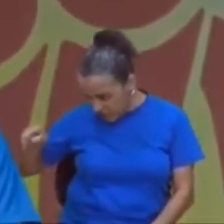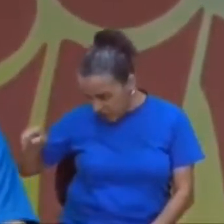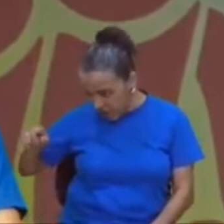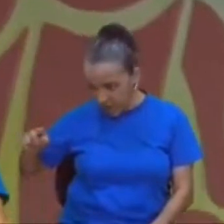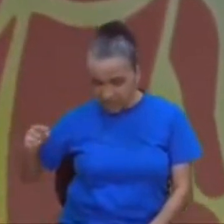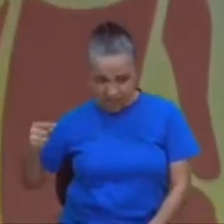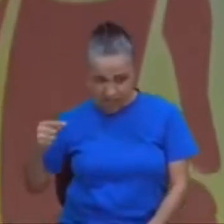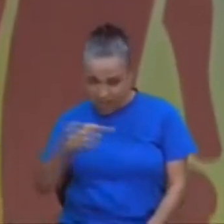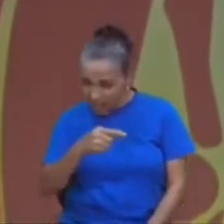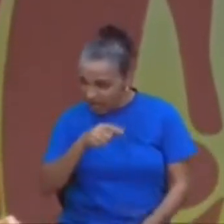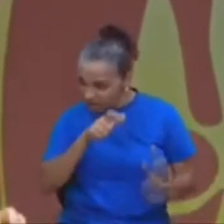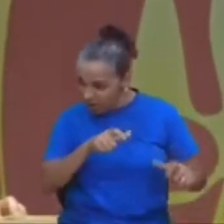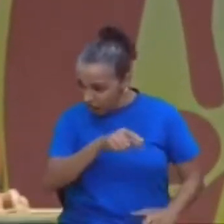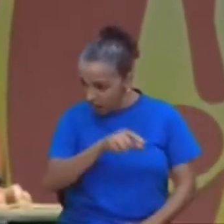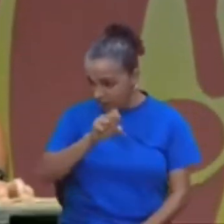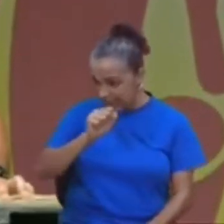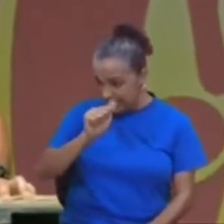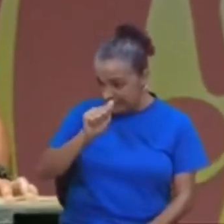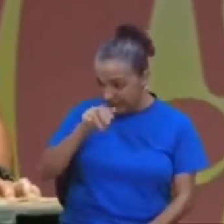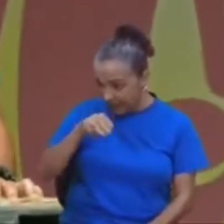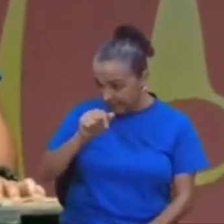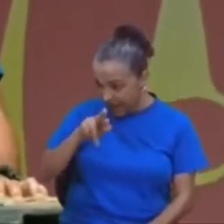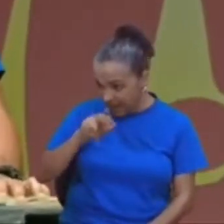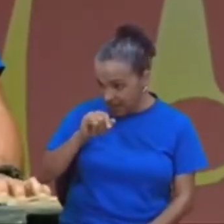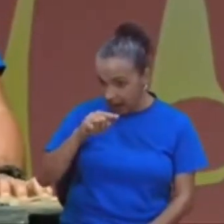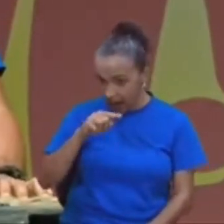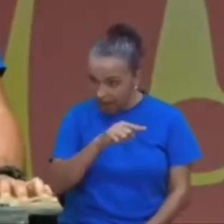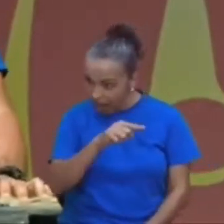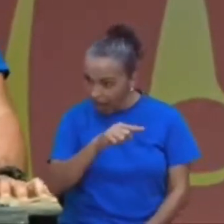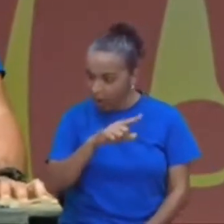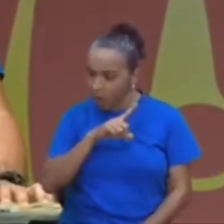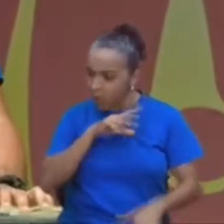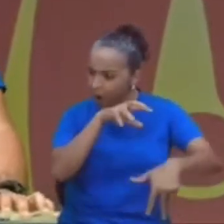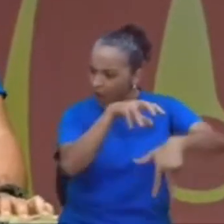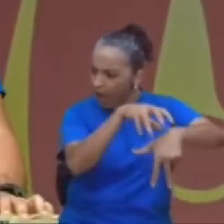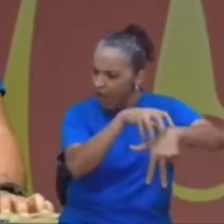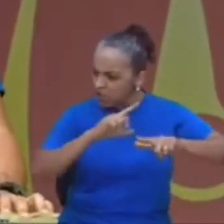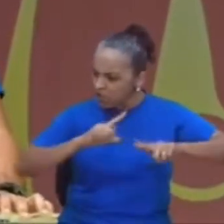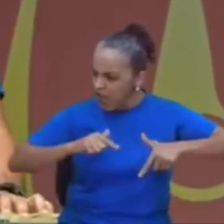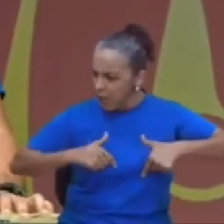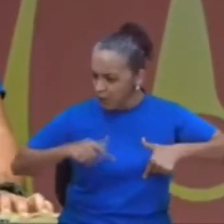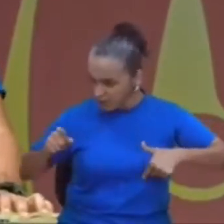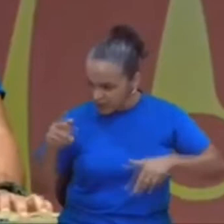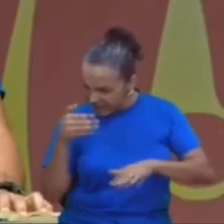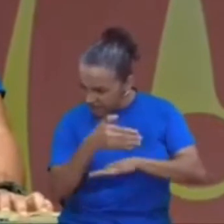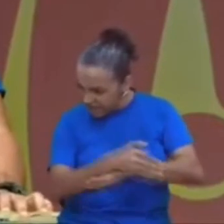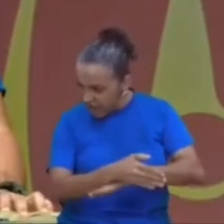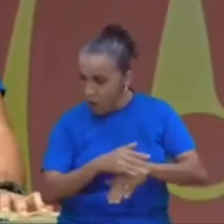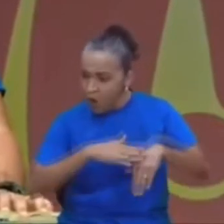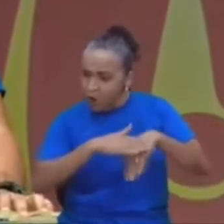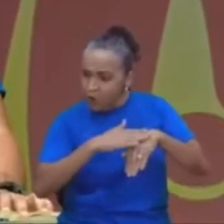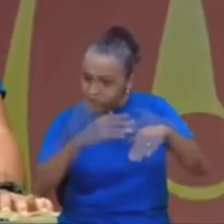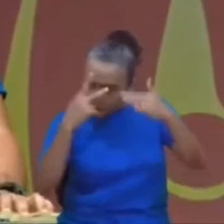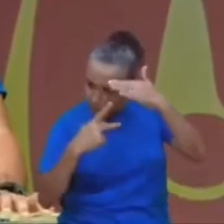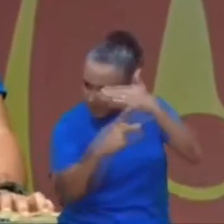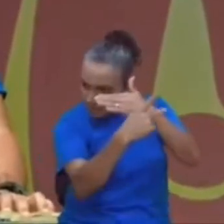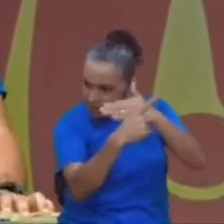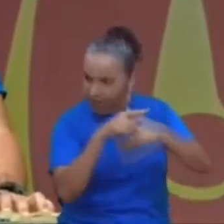em Samaria, que é onde ficava o rei de Israel, e falar com o profeta, ele o curaria,